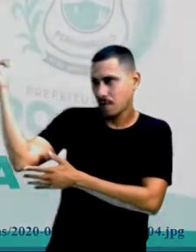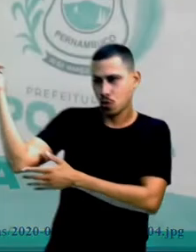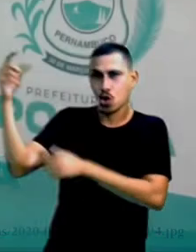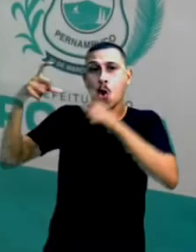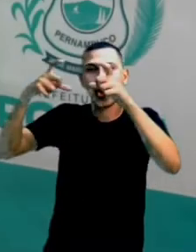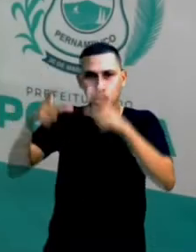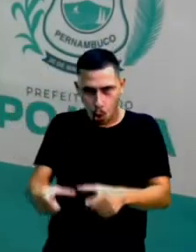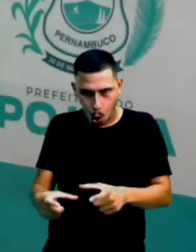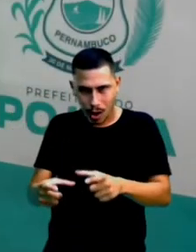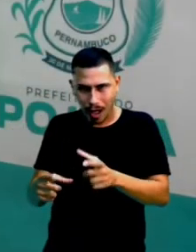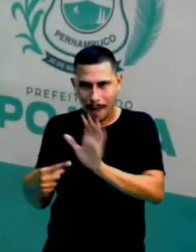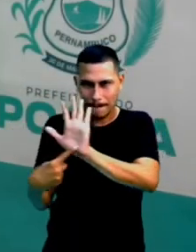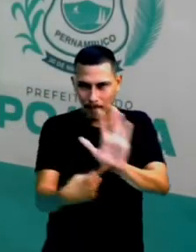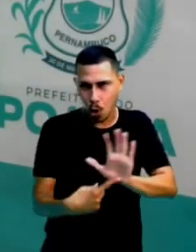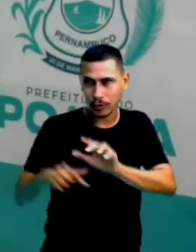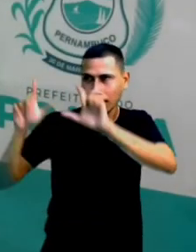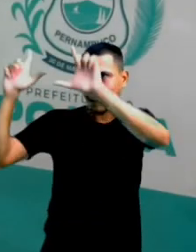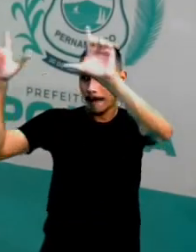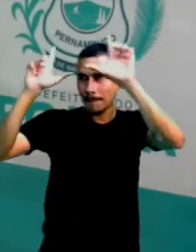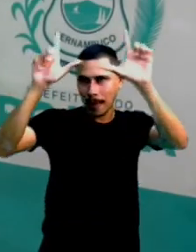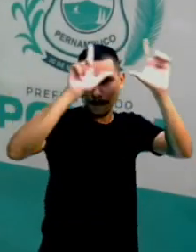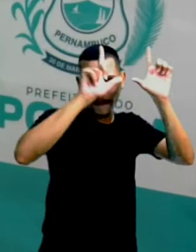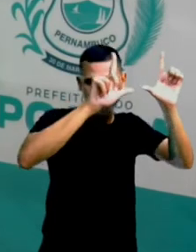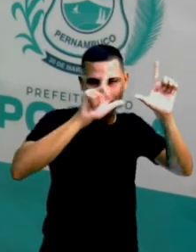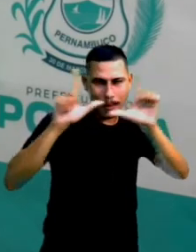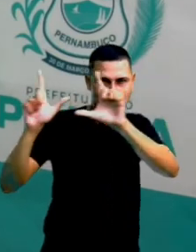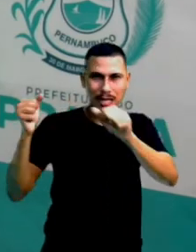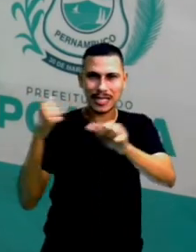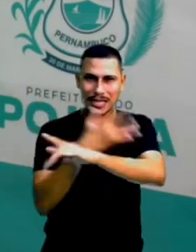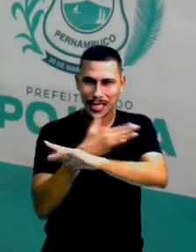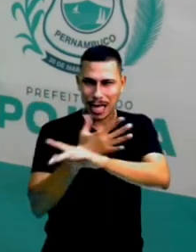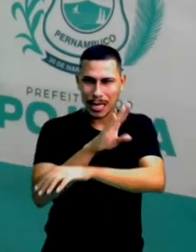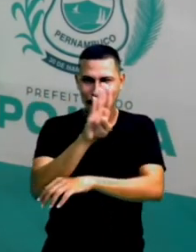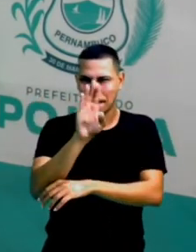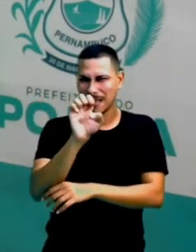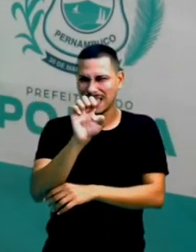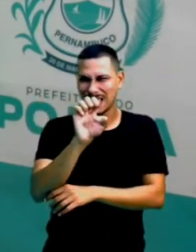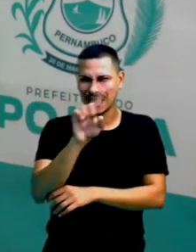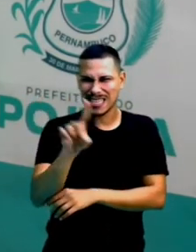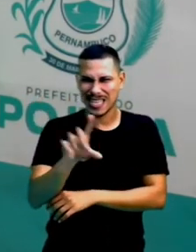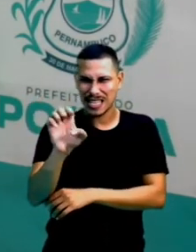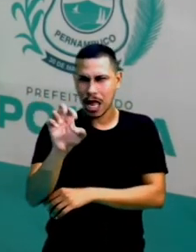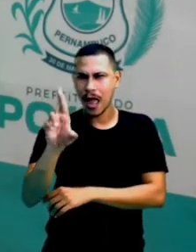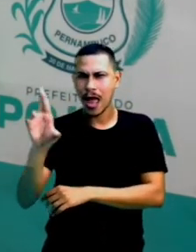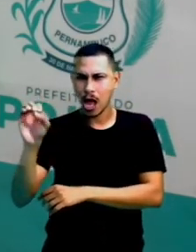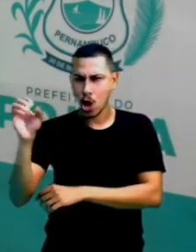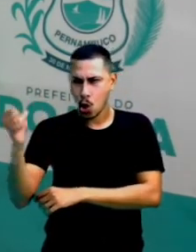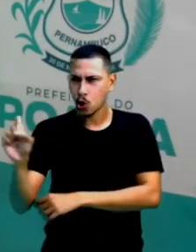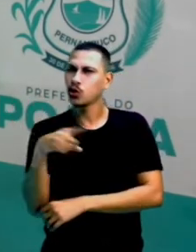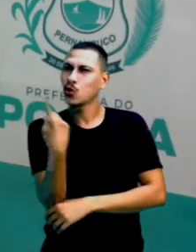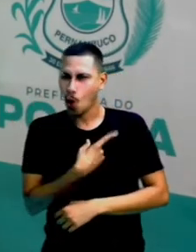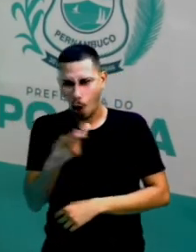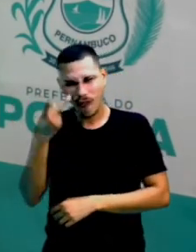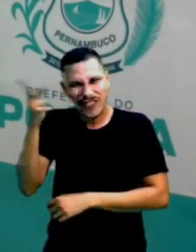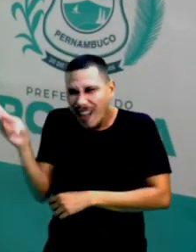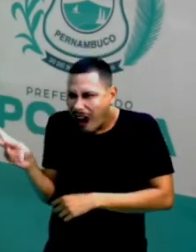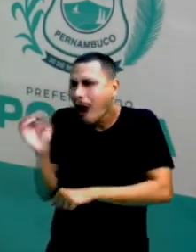em Bezerros Ali perto de Gravatá E a gente vai visitar E aguardem Ok?